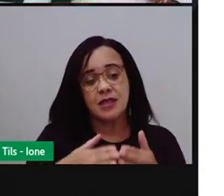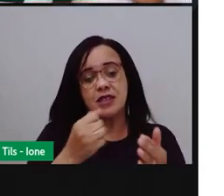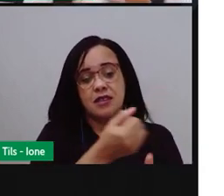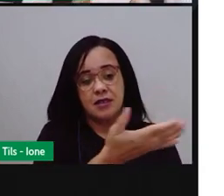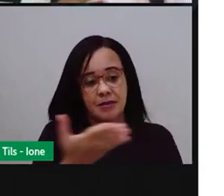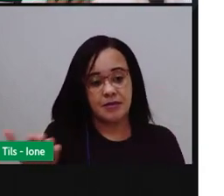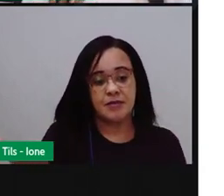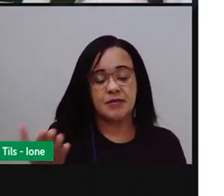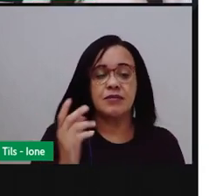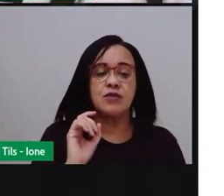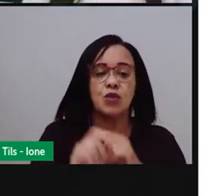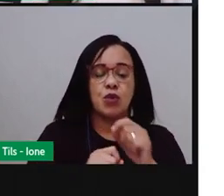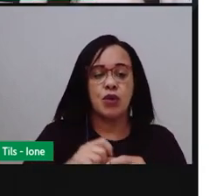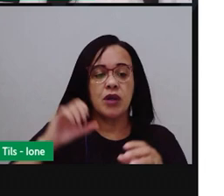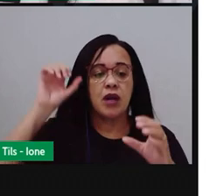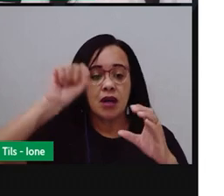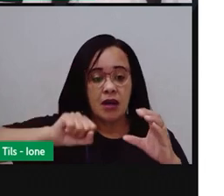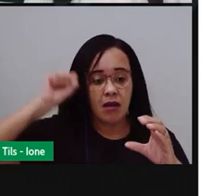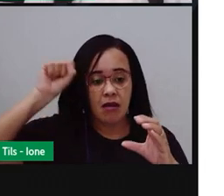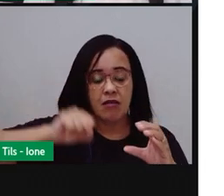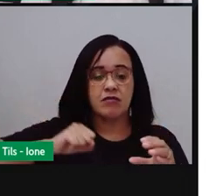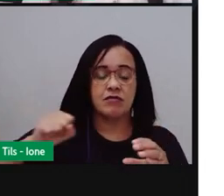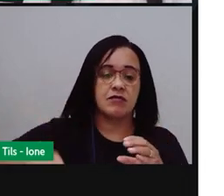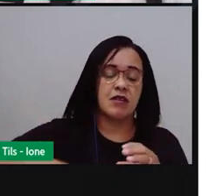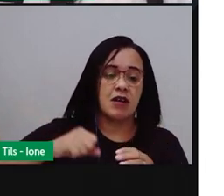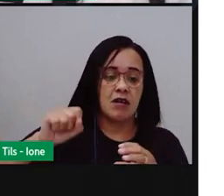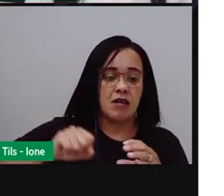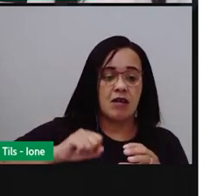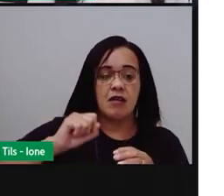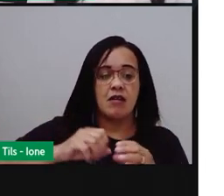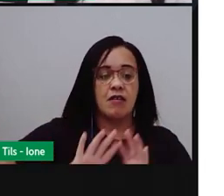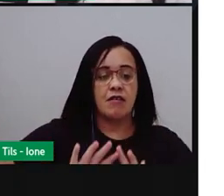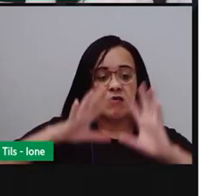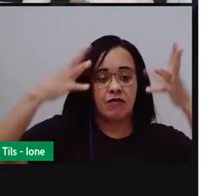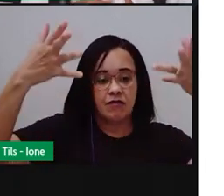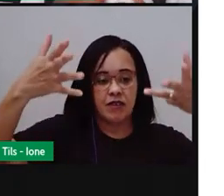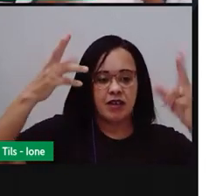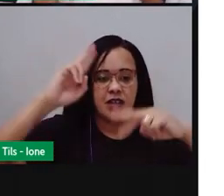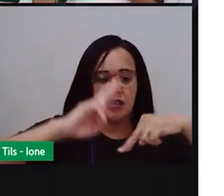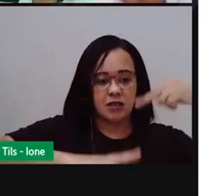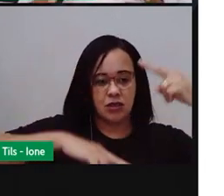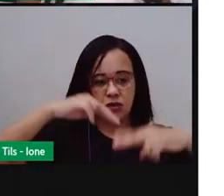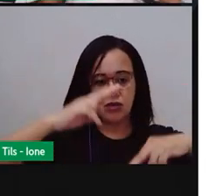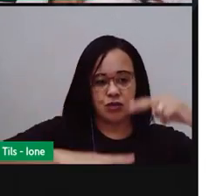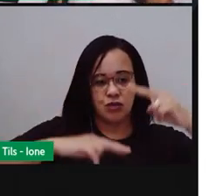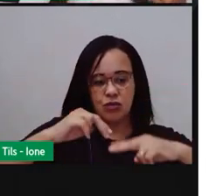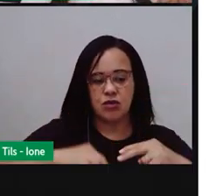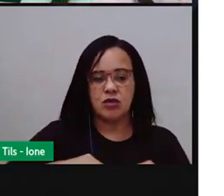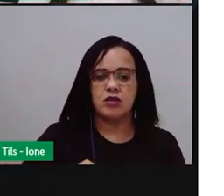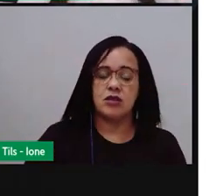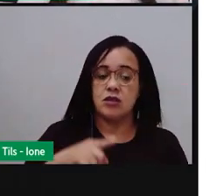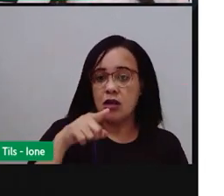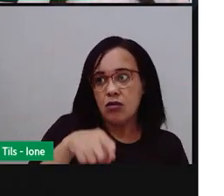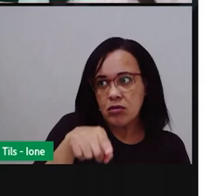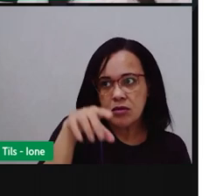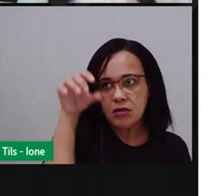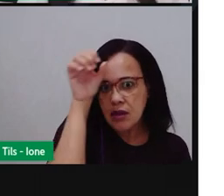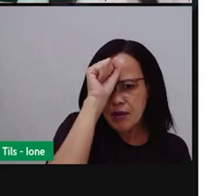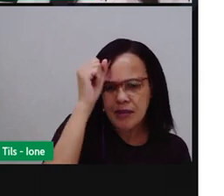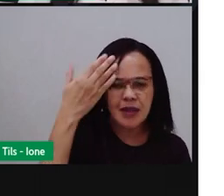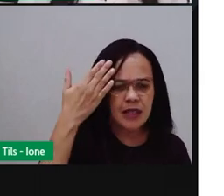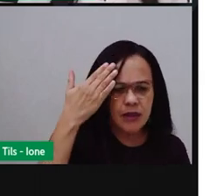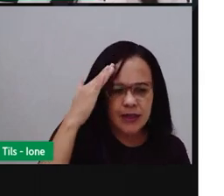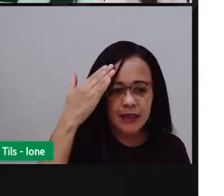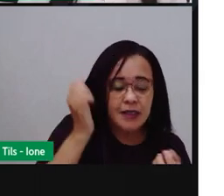gravarem áudios, vídeos sobre as festas de ninho, A partir do que você compreendeu, que foi